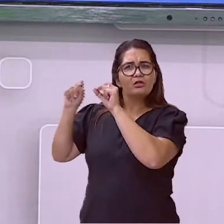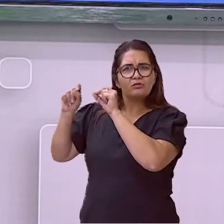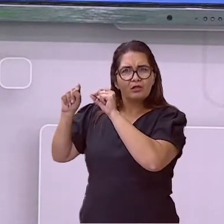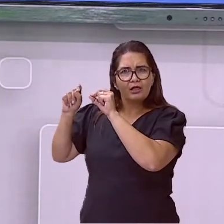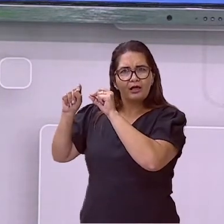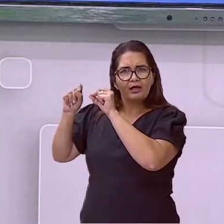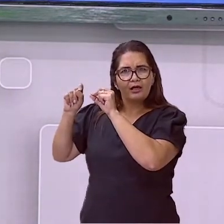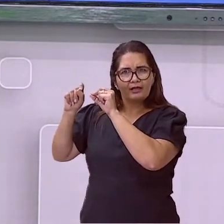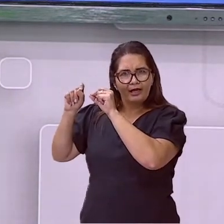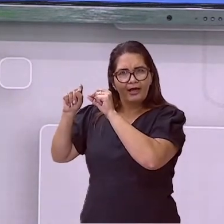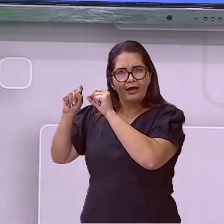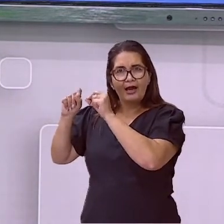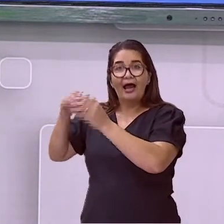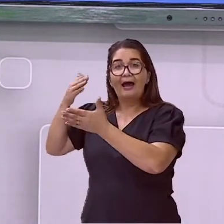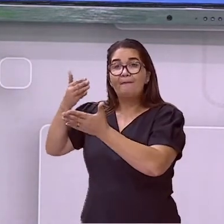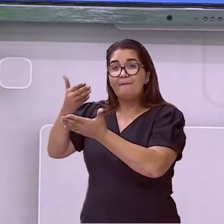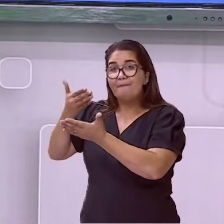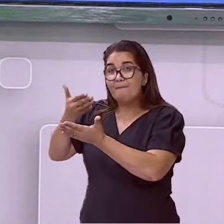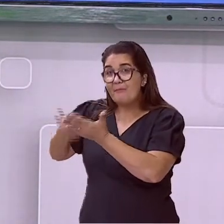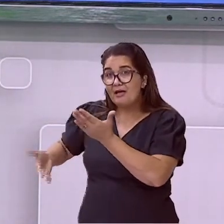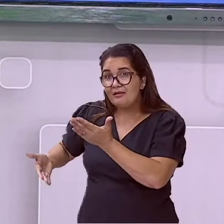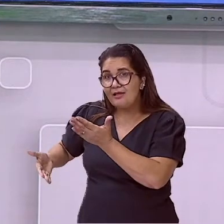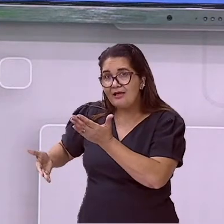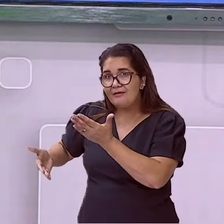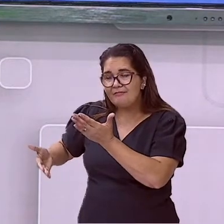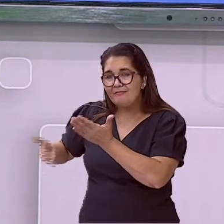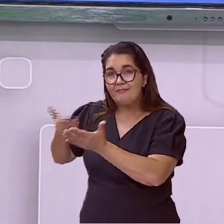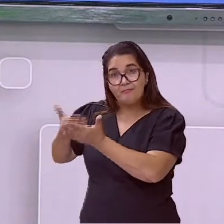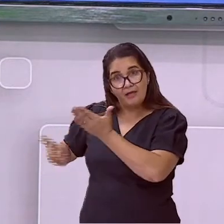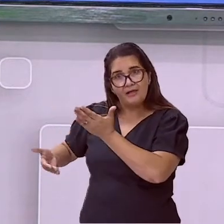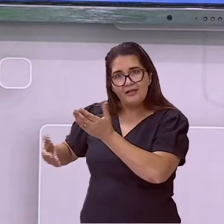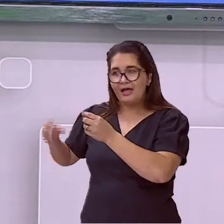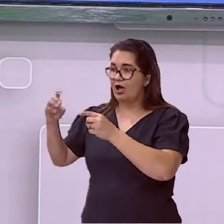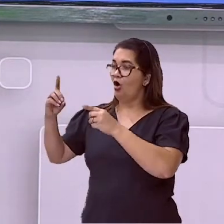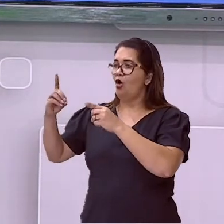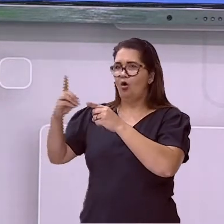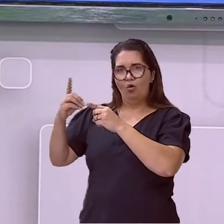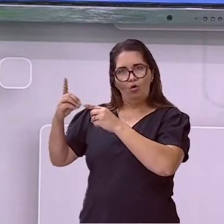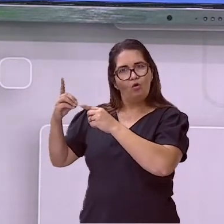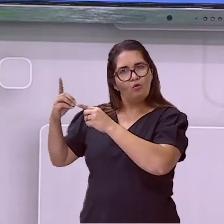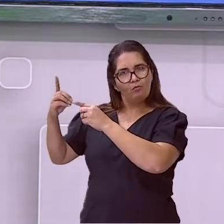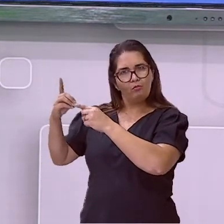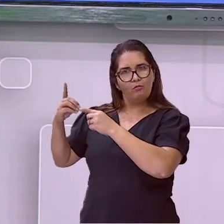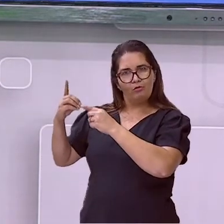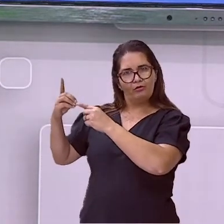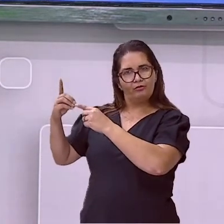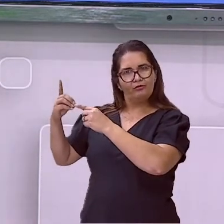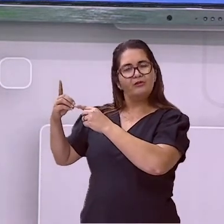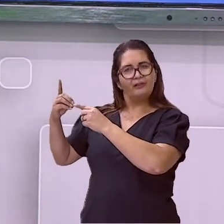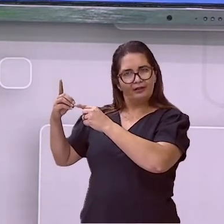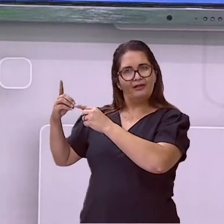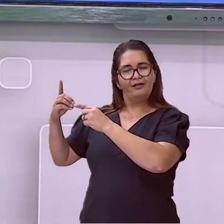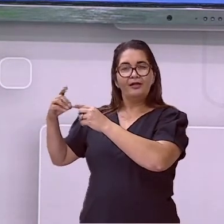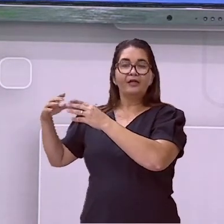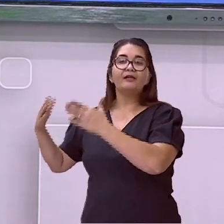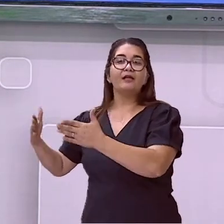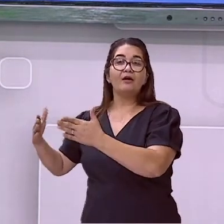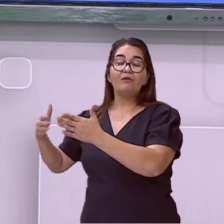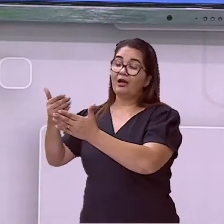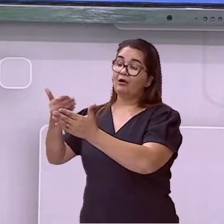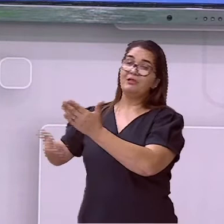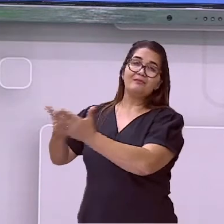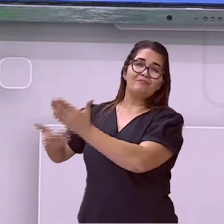E aí, depende, né? Tem mulheres que liberam até dois óvulos, dependendo da produção desses óvulos para a menina.